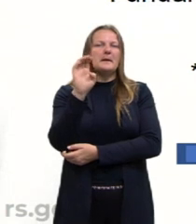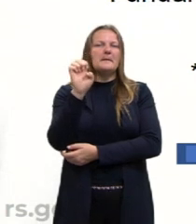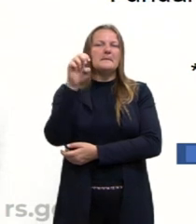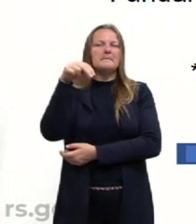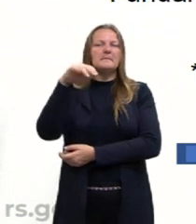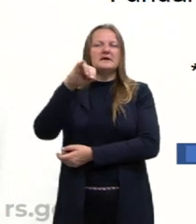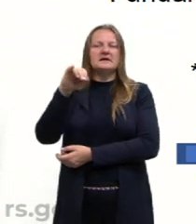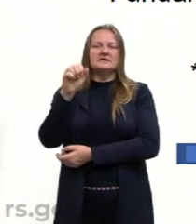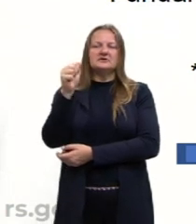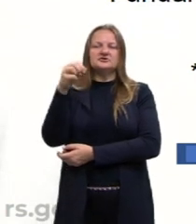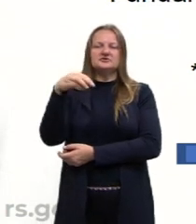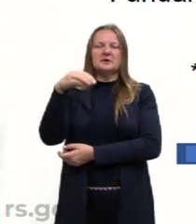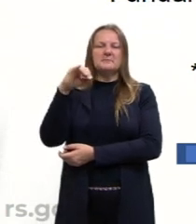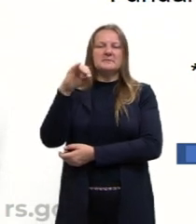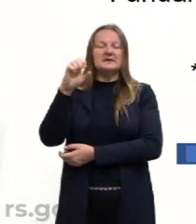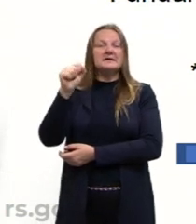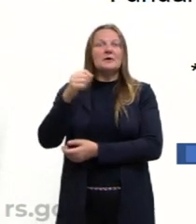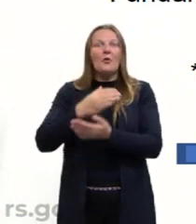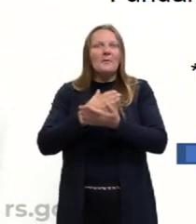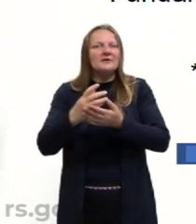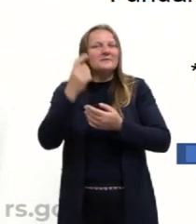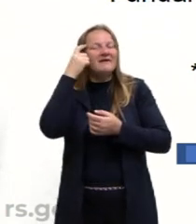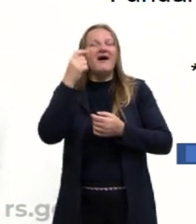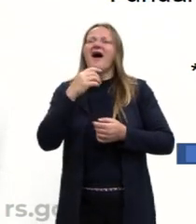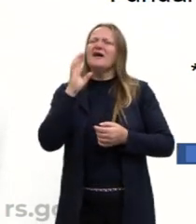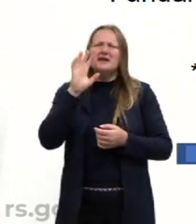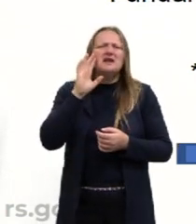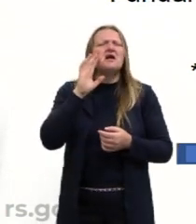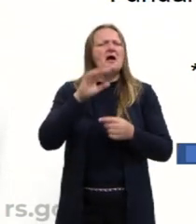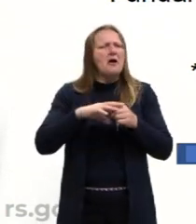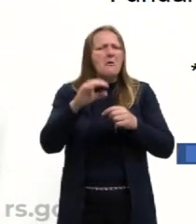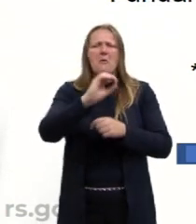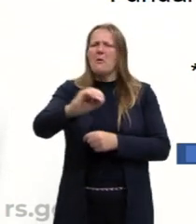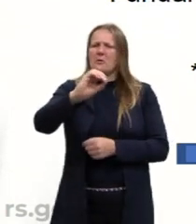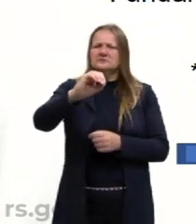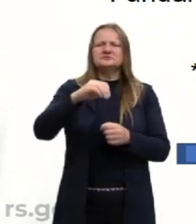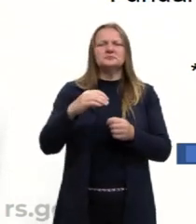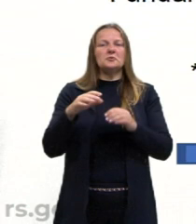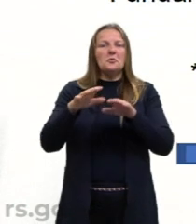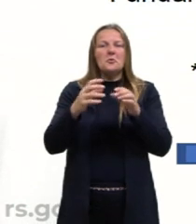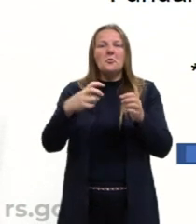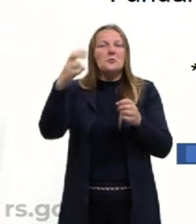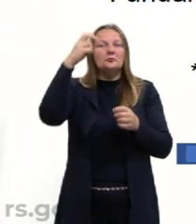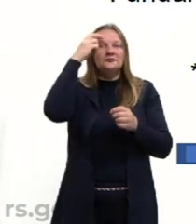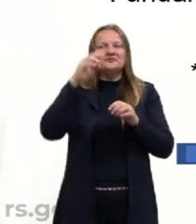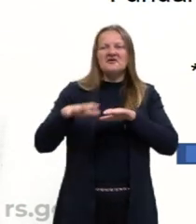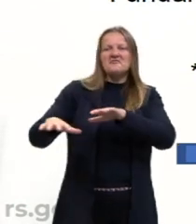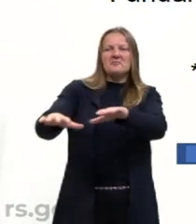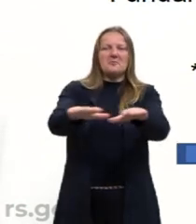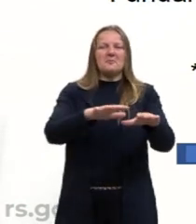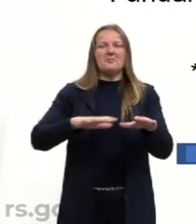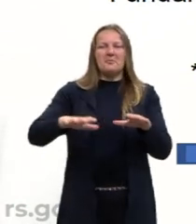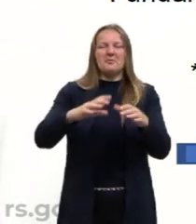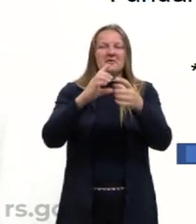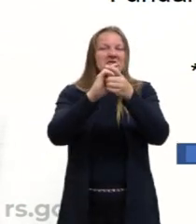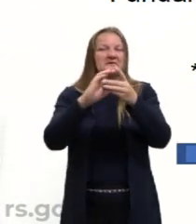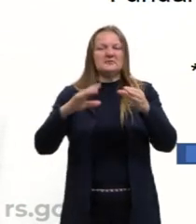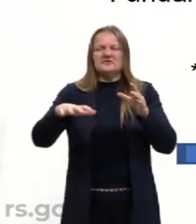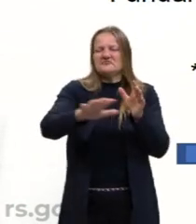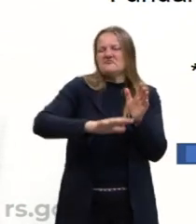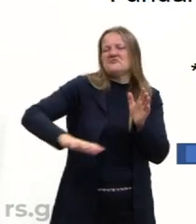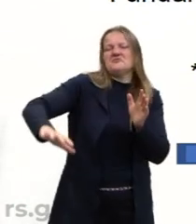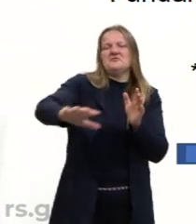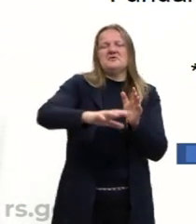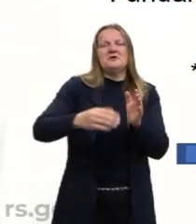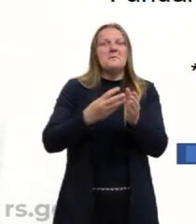da perspectiva de ser bacana, porque a partir do momento que a cultura se democratizasse, ou